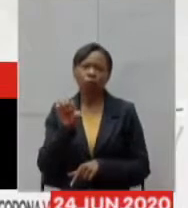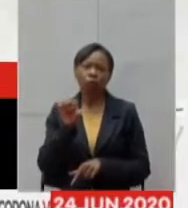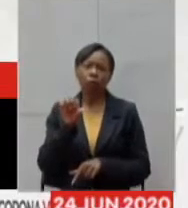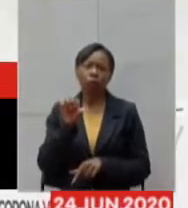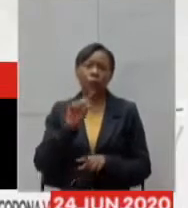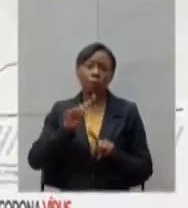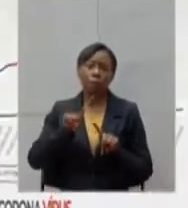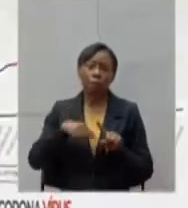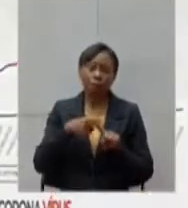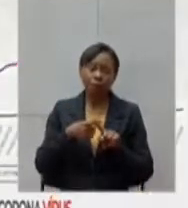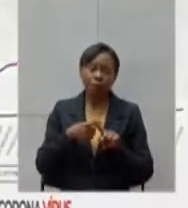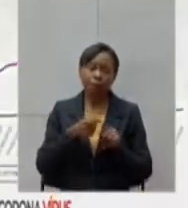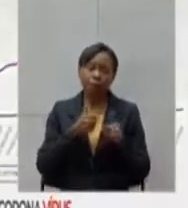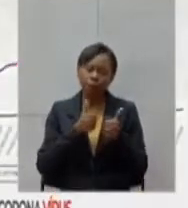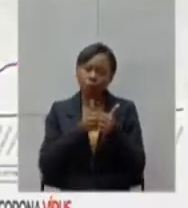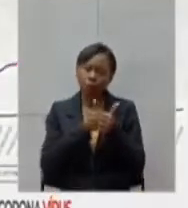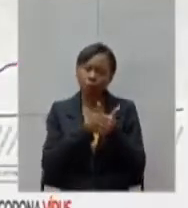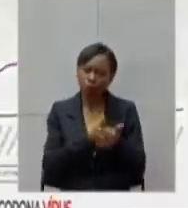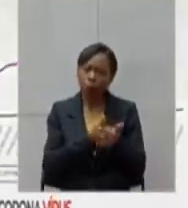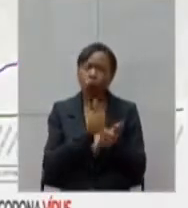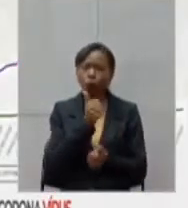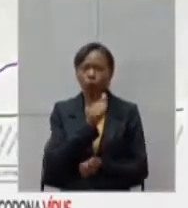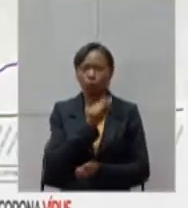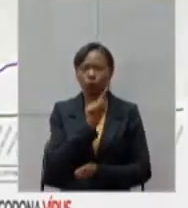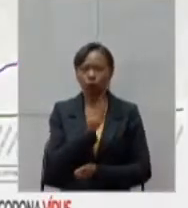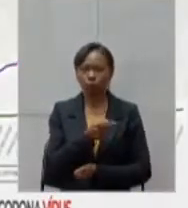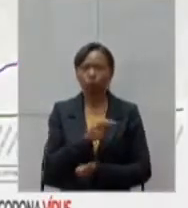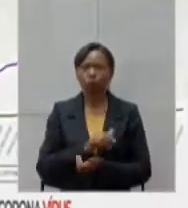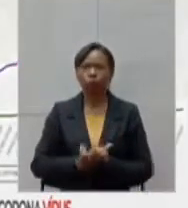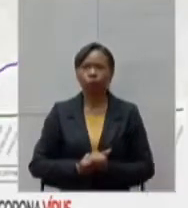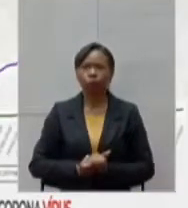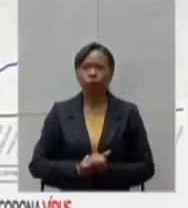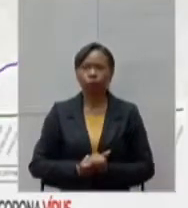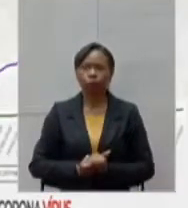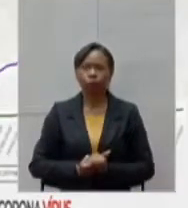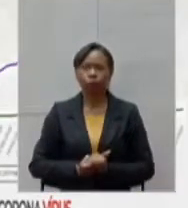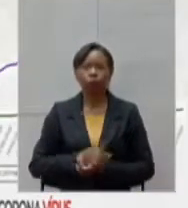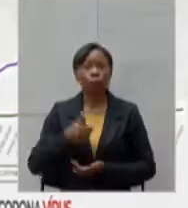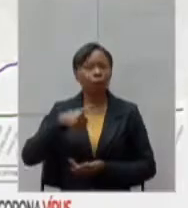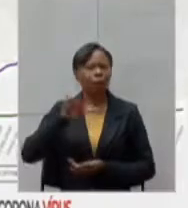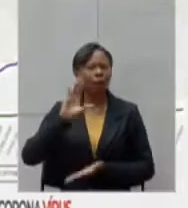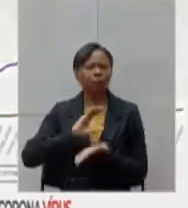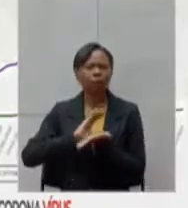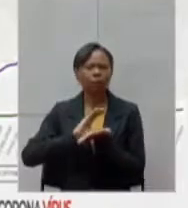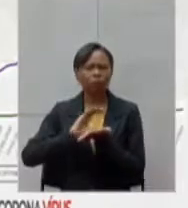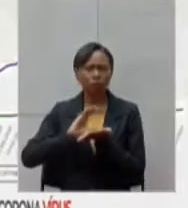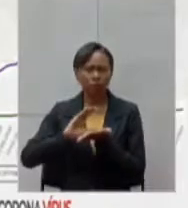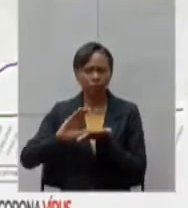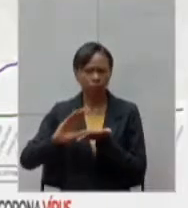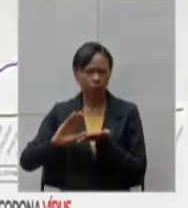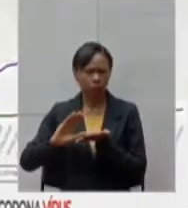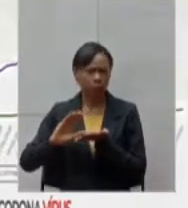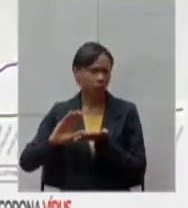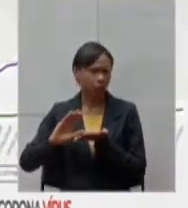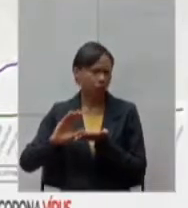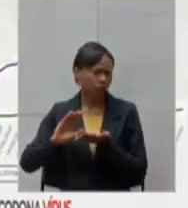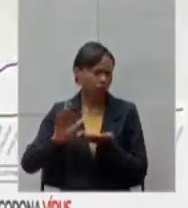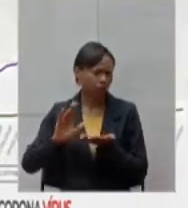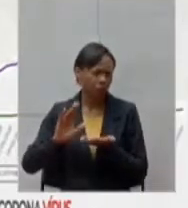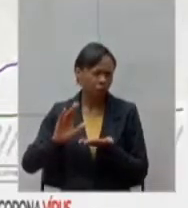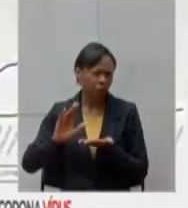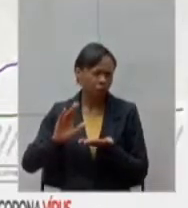Dentro desse boletim, nós temos com a faixa com maior acometimento de casos entre 30 e 39 anos,